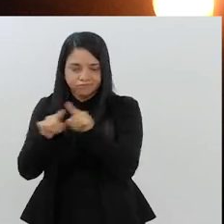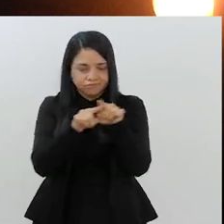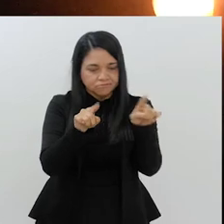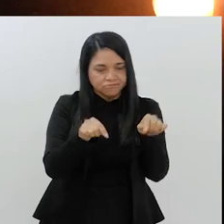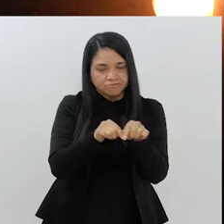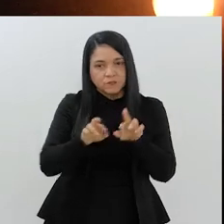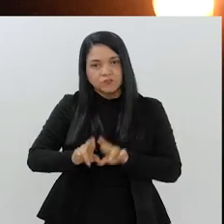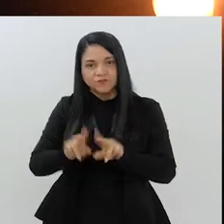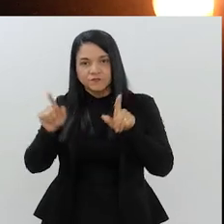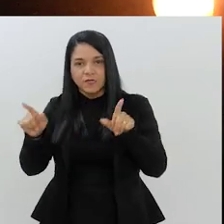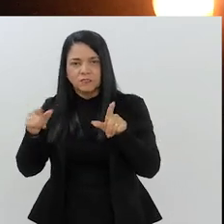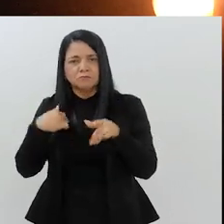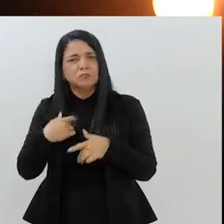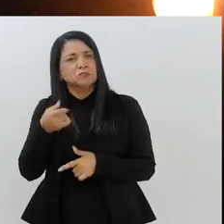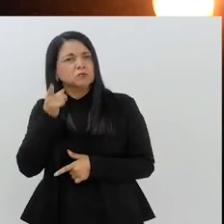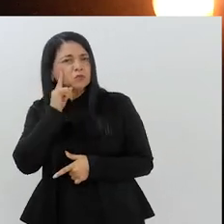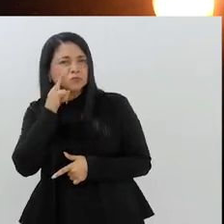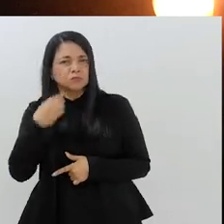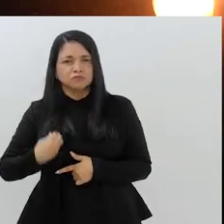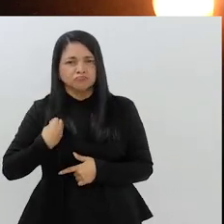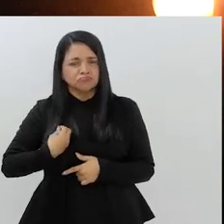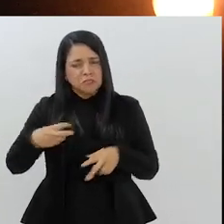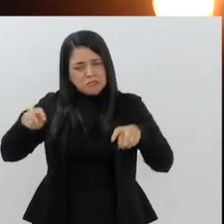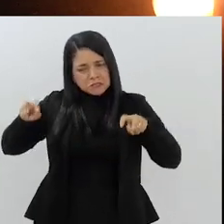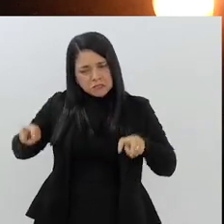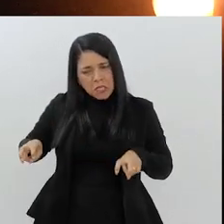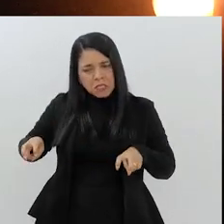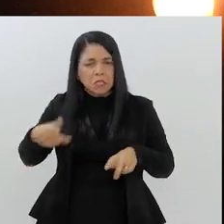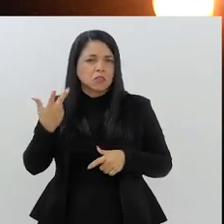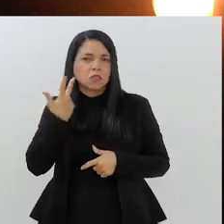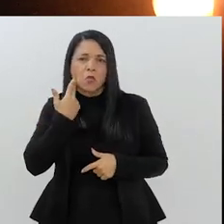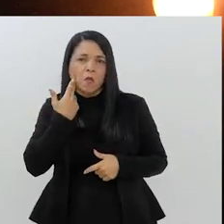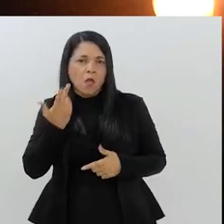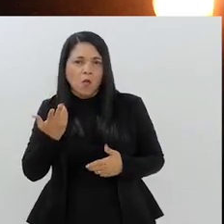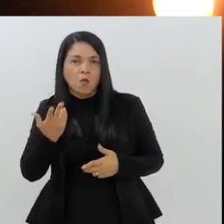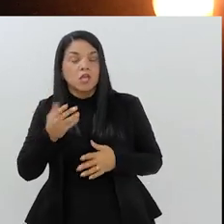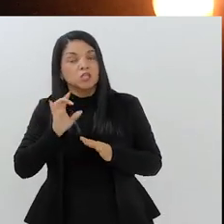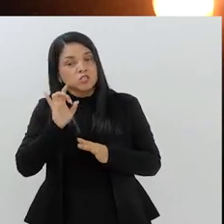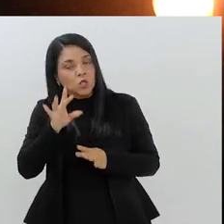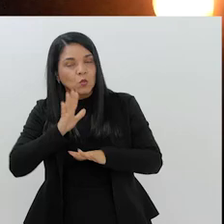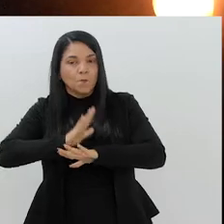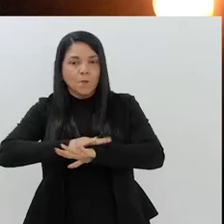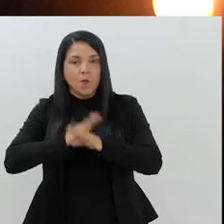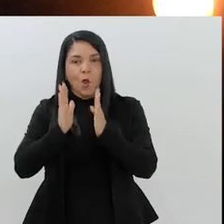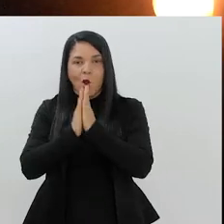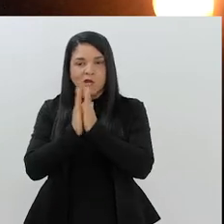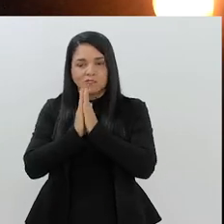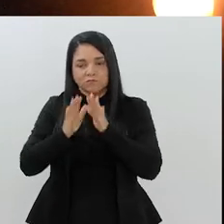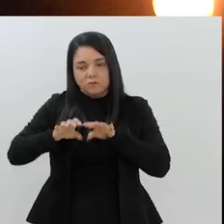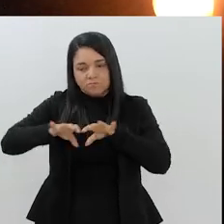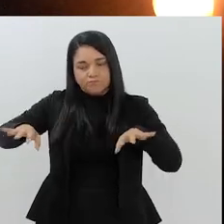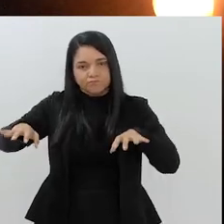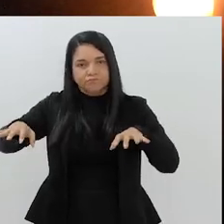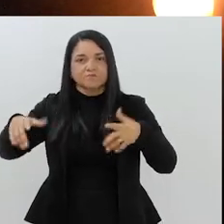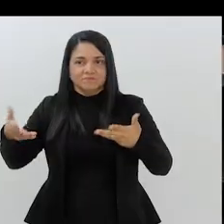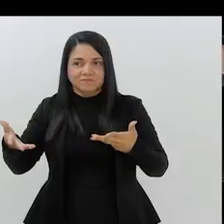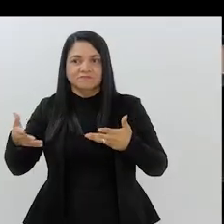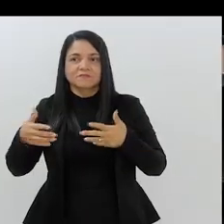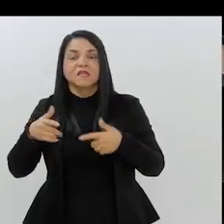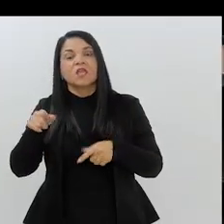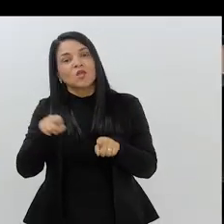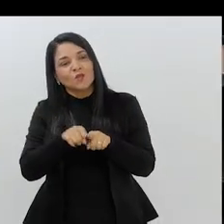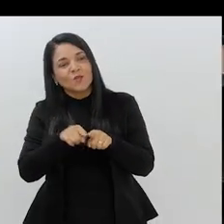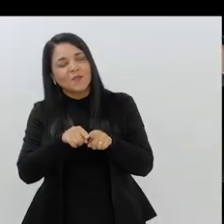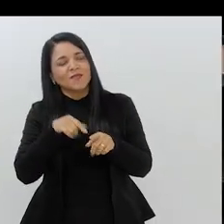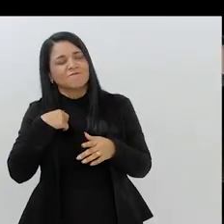físico, reza-se em ambientes distintos. Mas, no dia a dia, a gente convive, pode se sentar próximo, normalmente, é só na oração. Queria